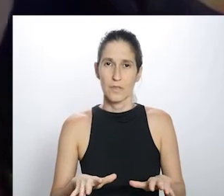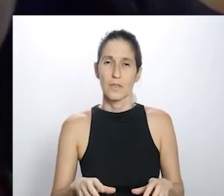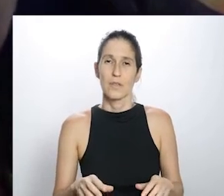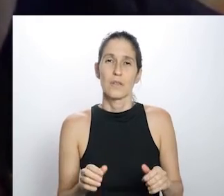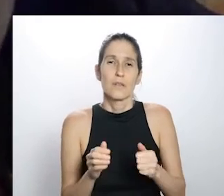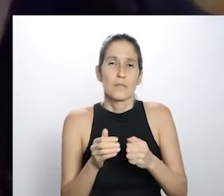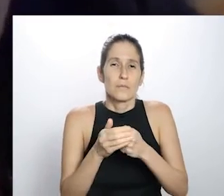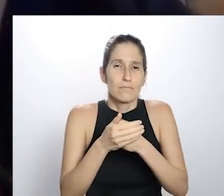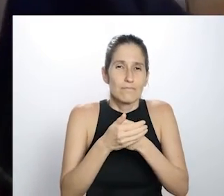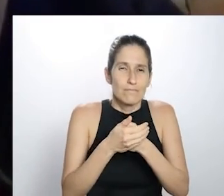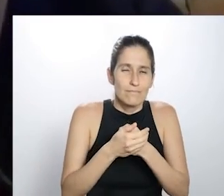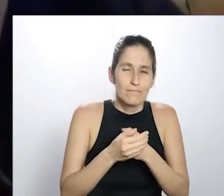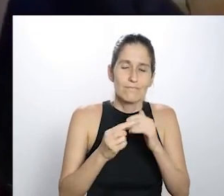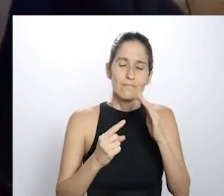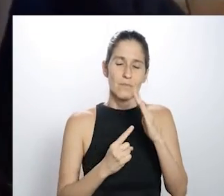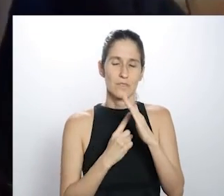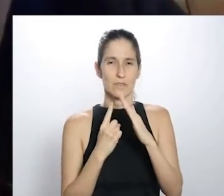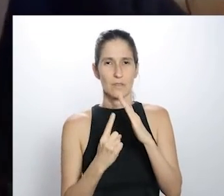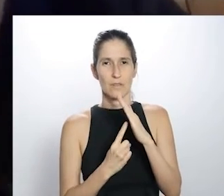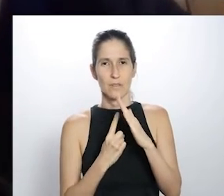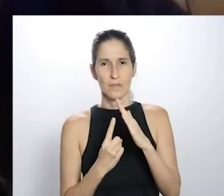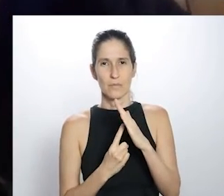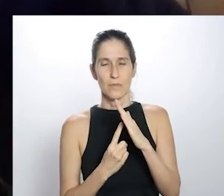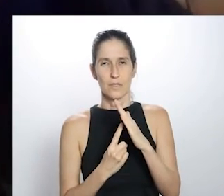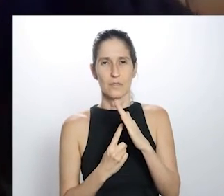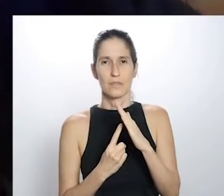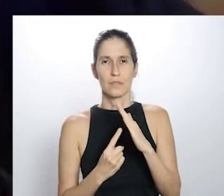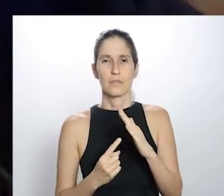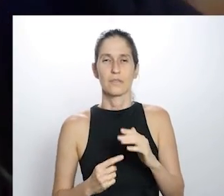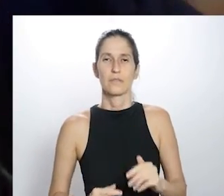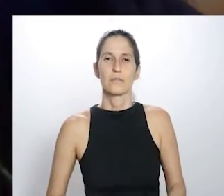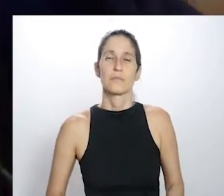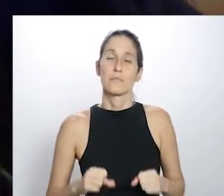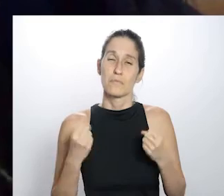de uma certa forma, é um recolhimento. É um recolhimento